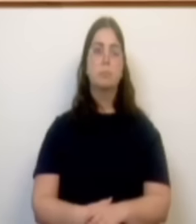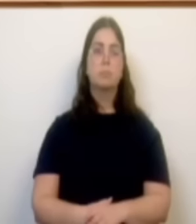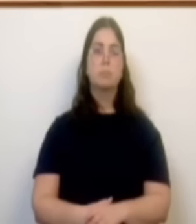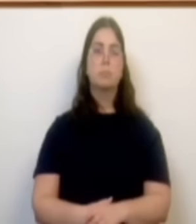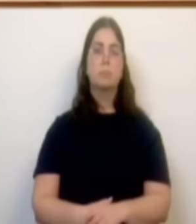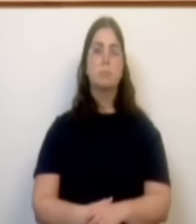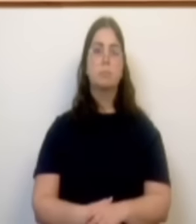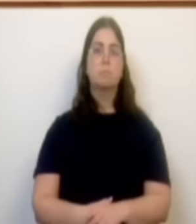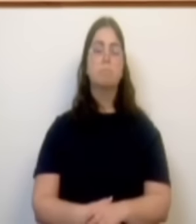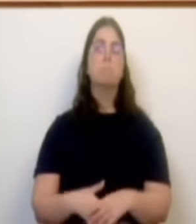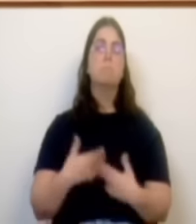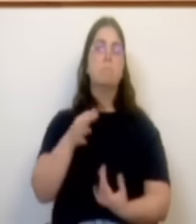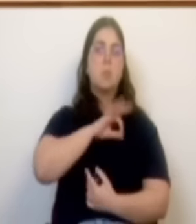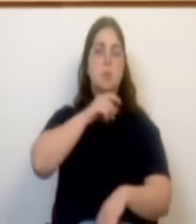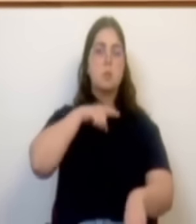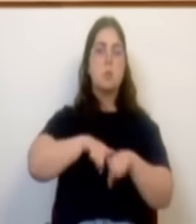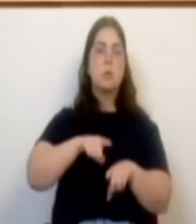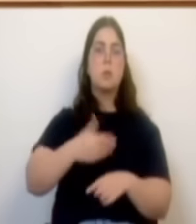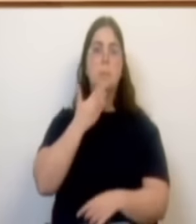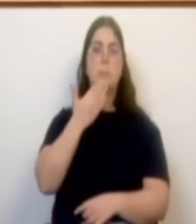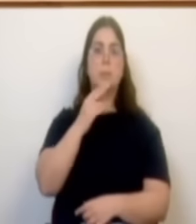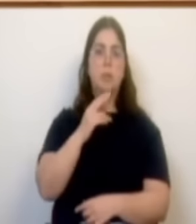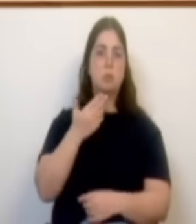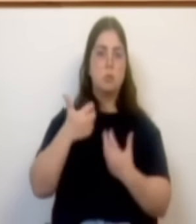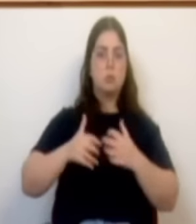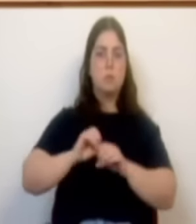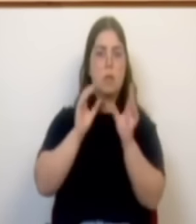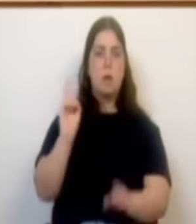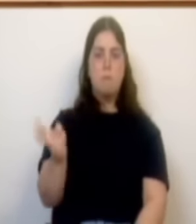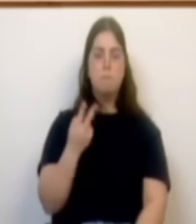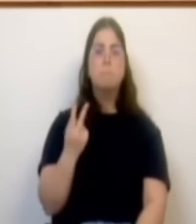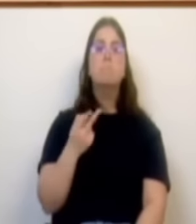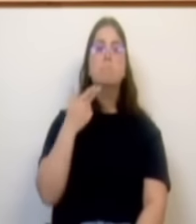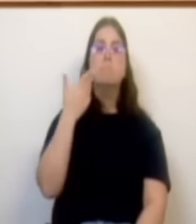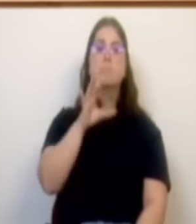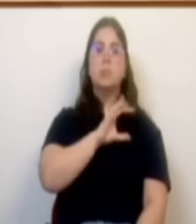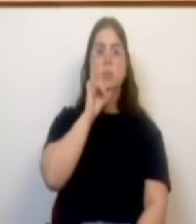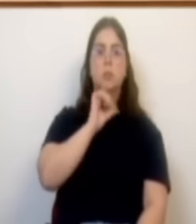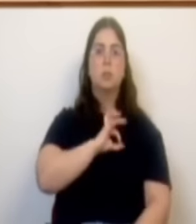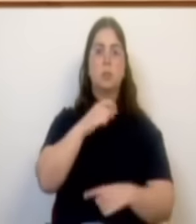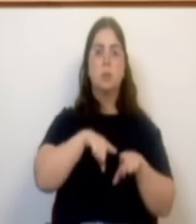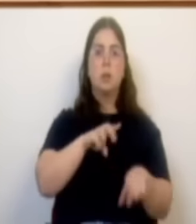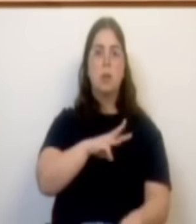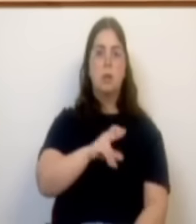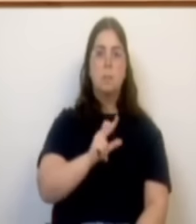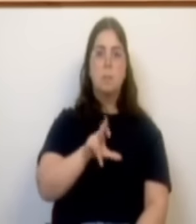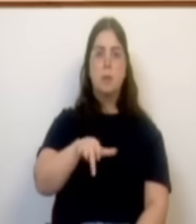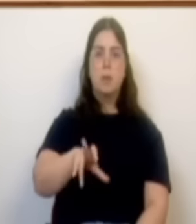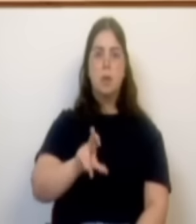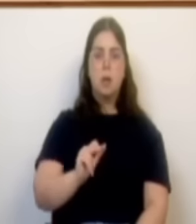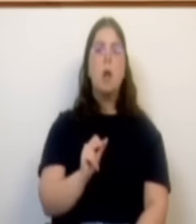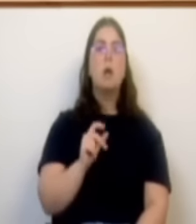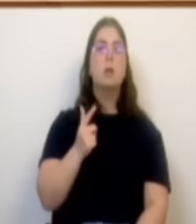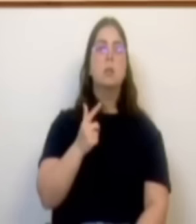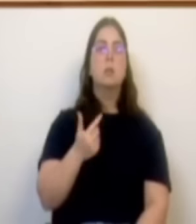O Sr. Deputado ainda tinha dois pedidos de esclarecimento. Creio que a Sra. Deputada Marina Gonçalves ajudou o Presidente da